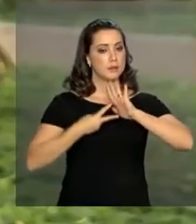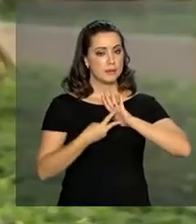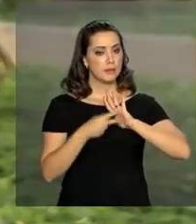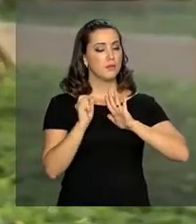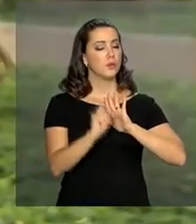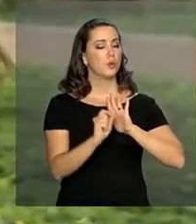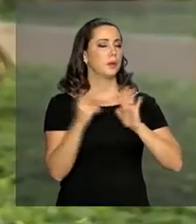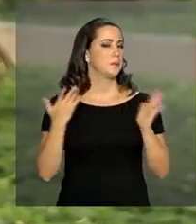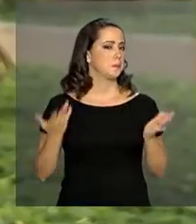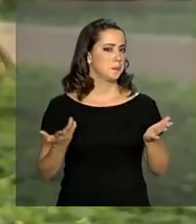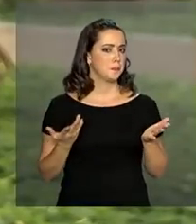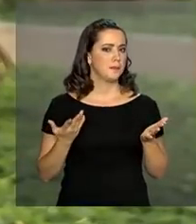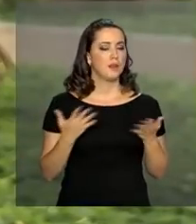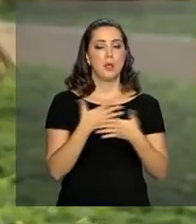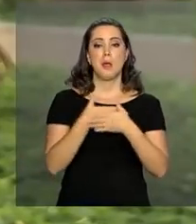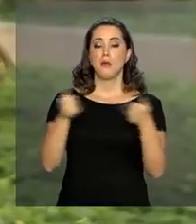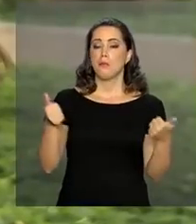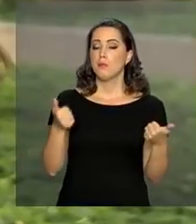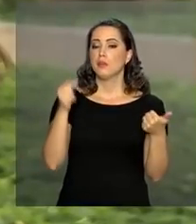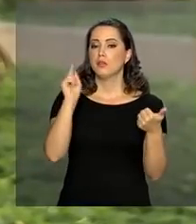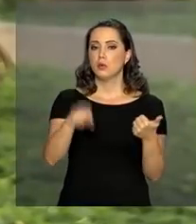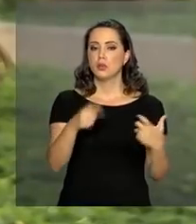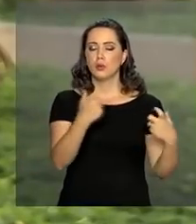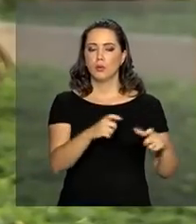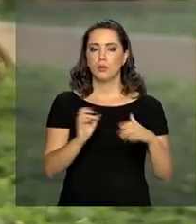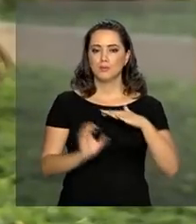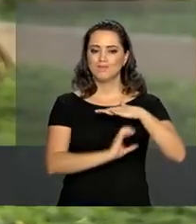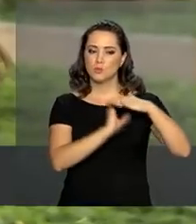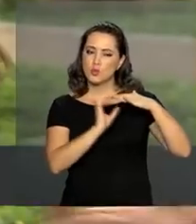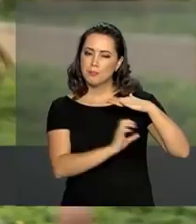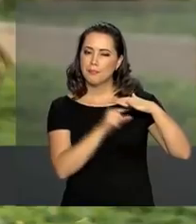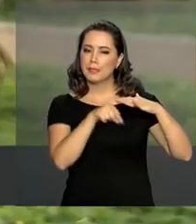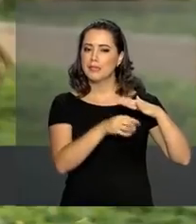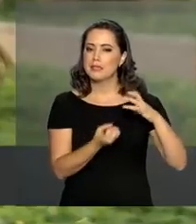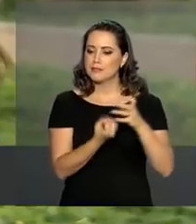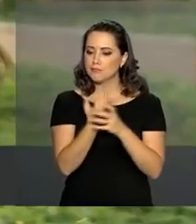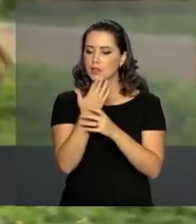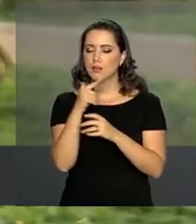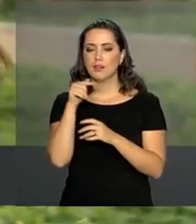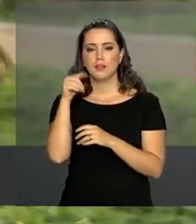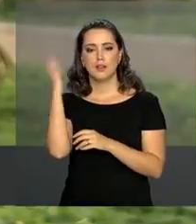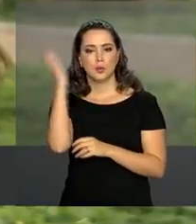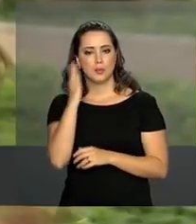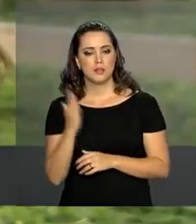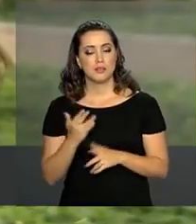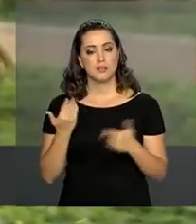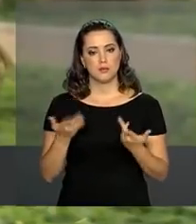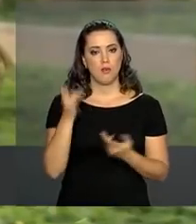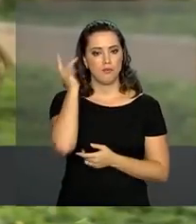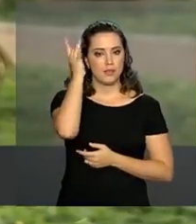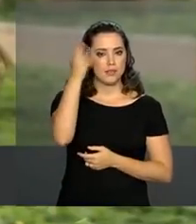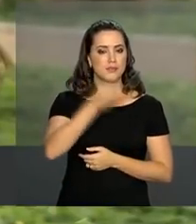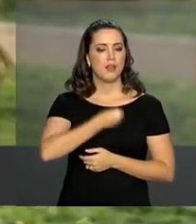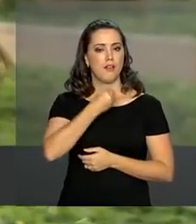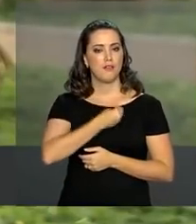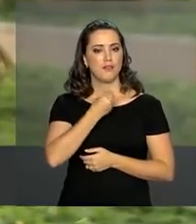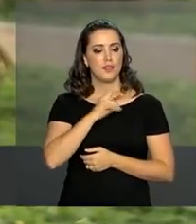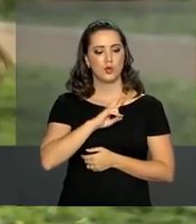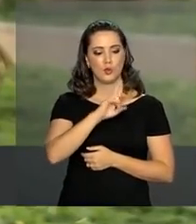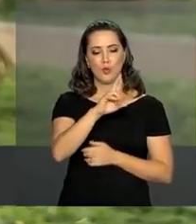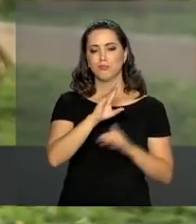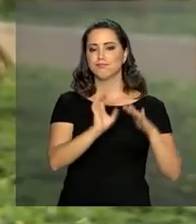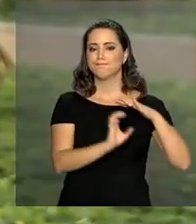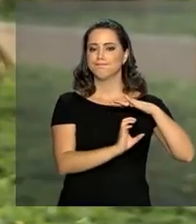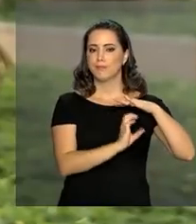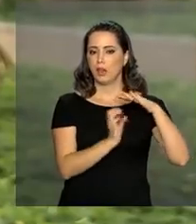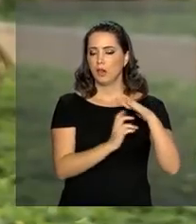melhorar o ambiente do empreendedorismo no Brasil, facilitar a vida do empresário e criar